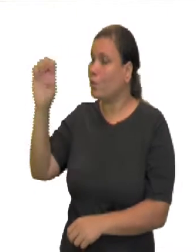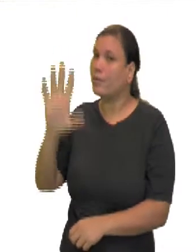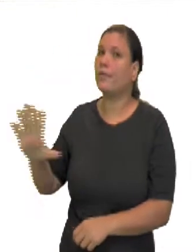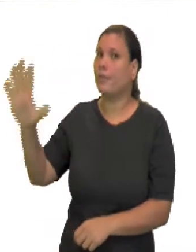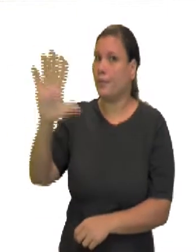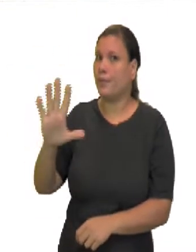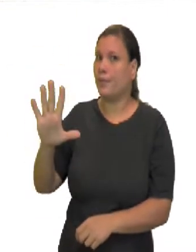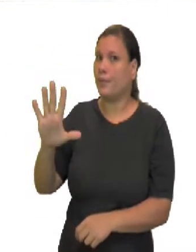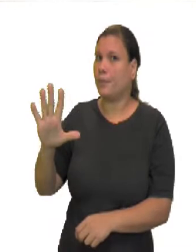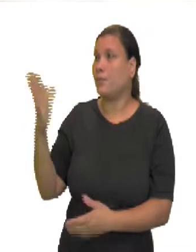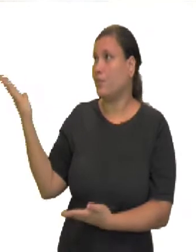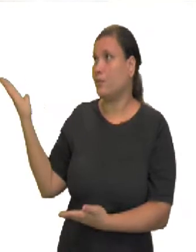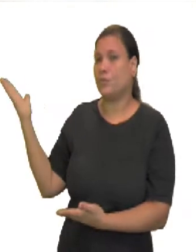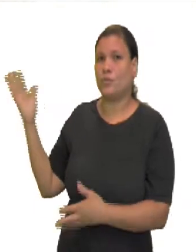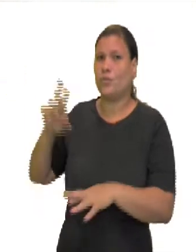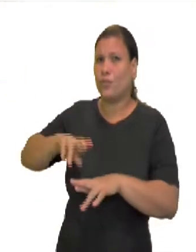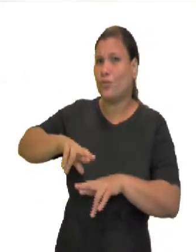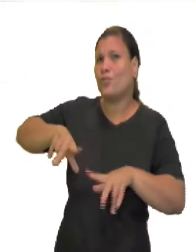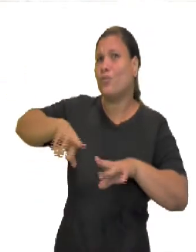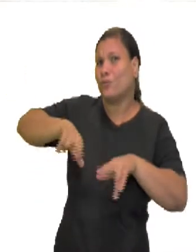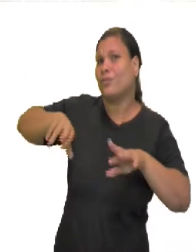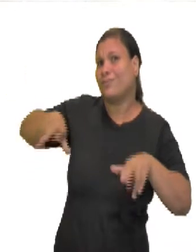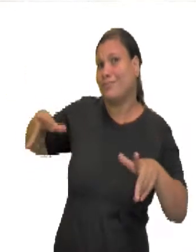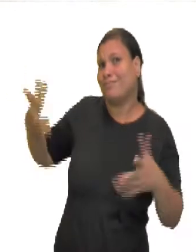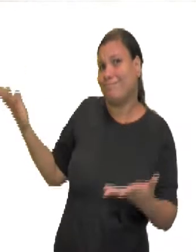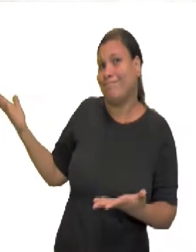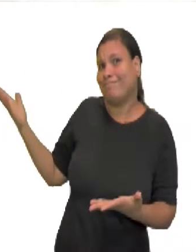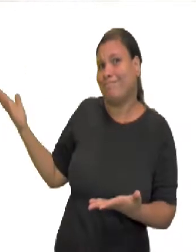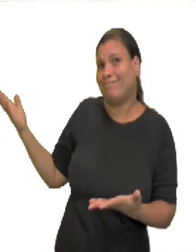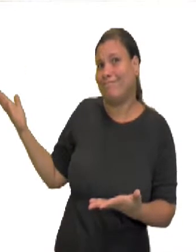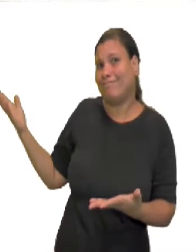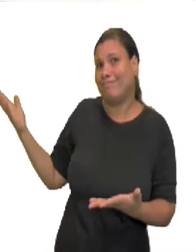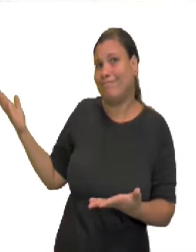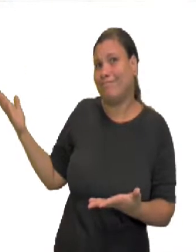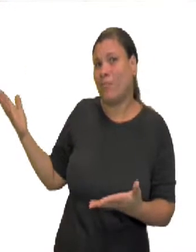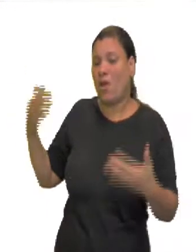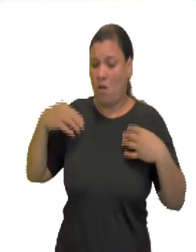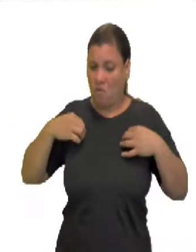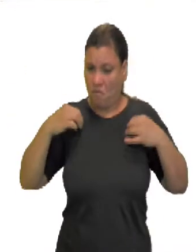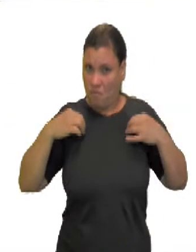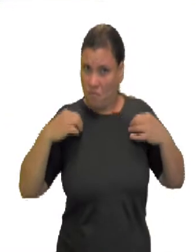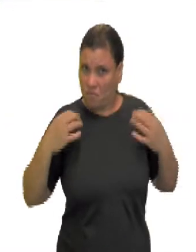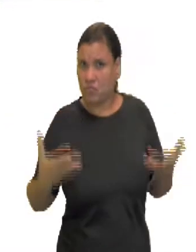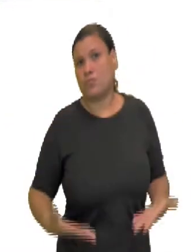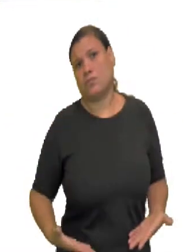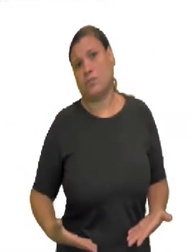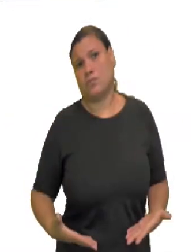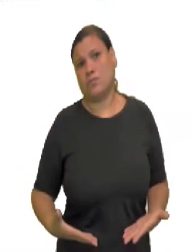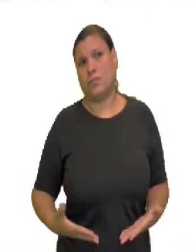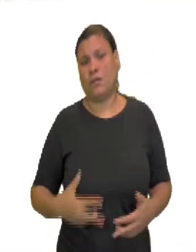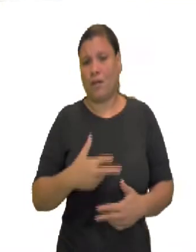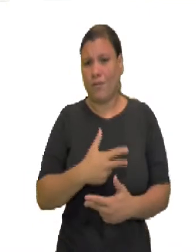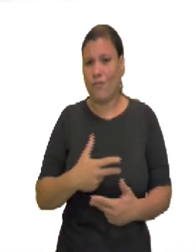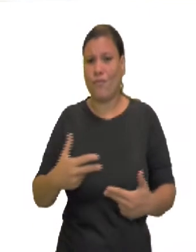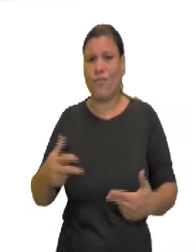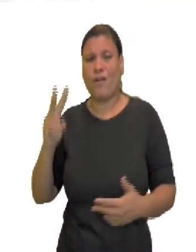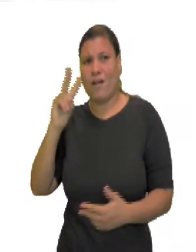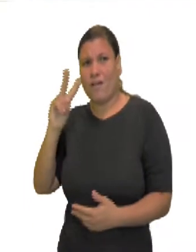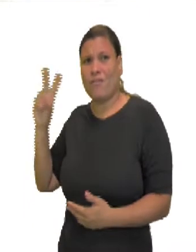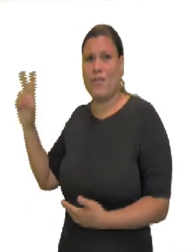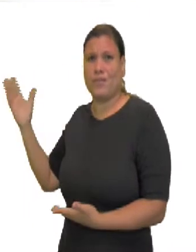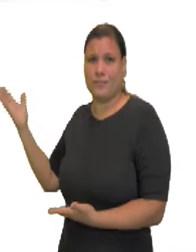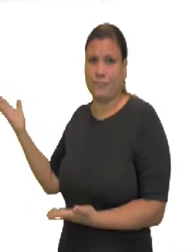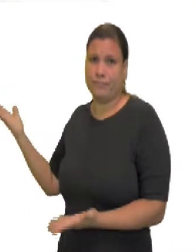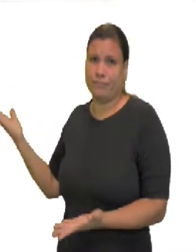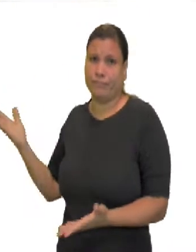vestidos pomposos, até a forma local de vivência em questão de moradia.